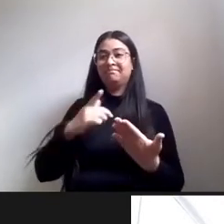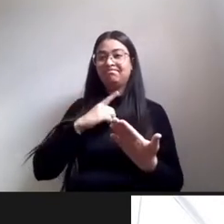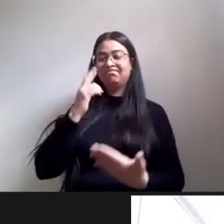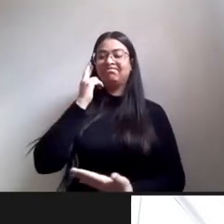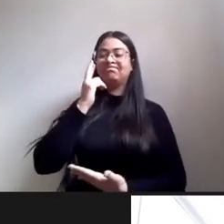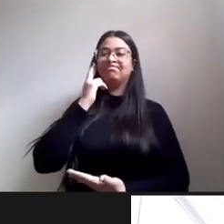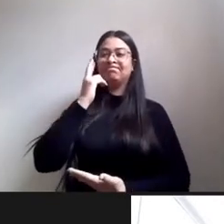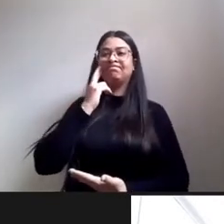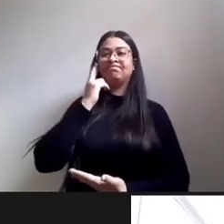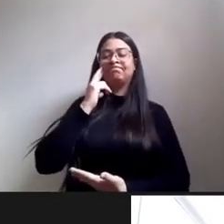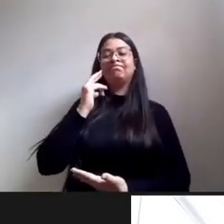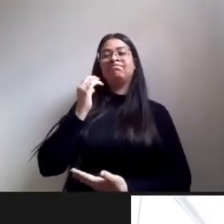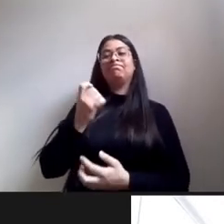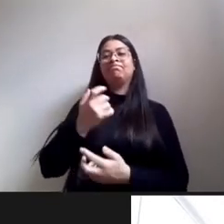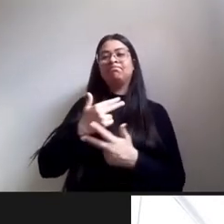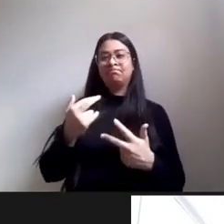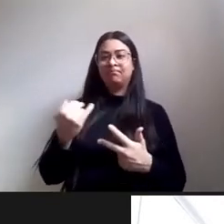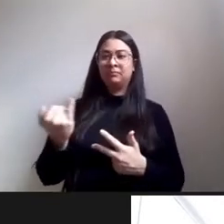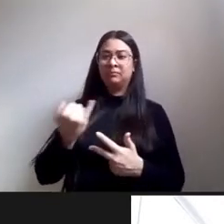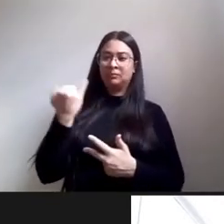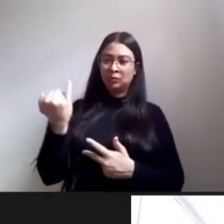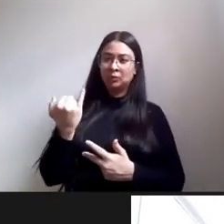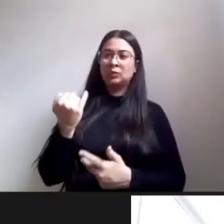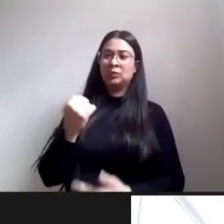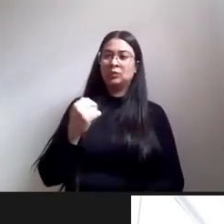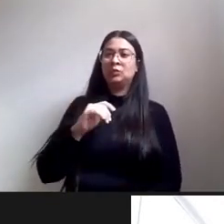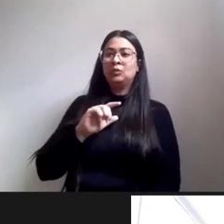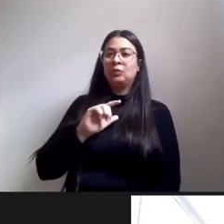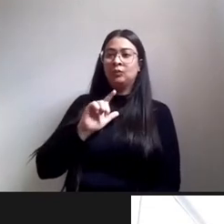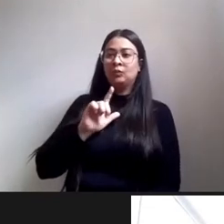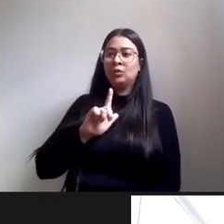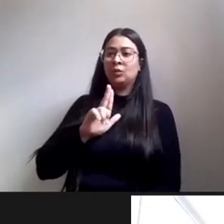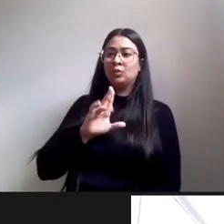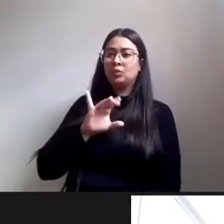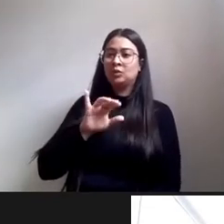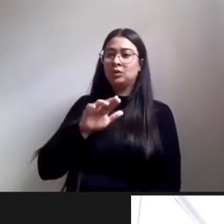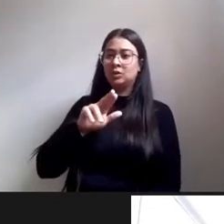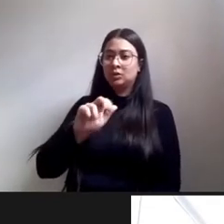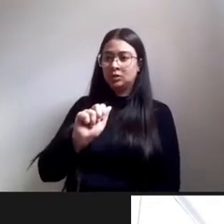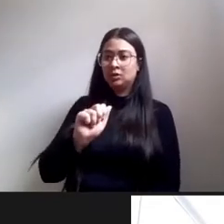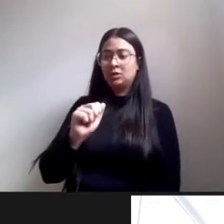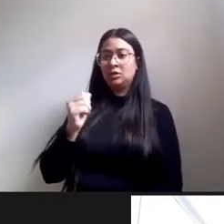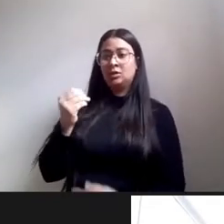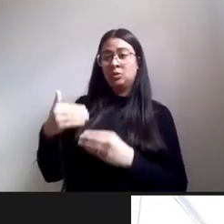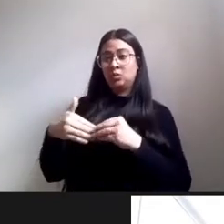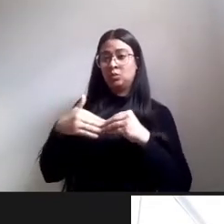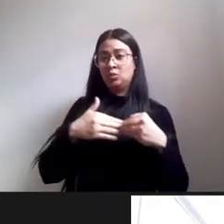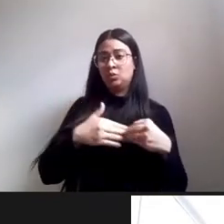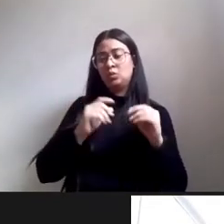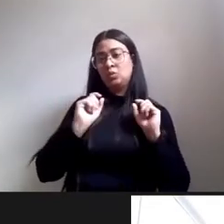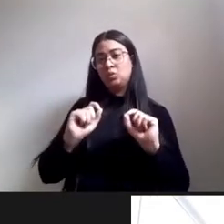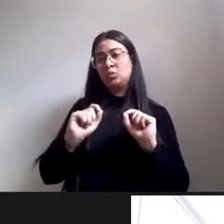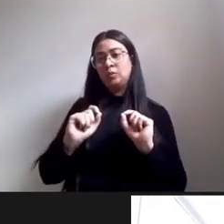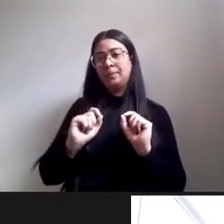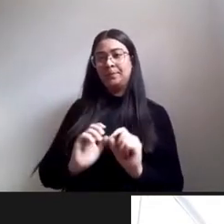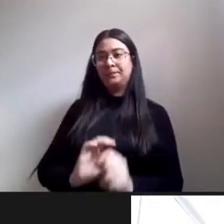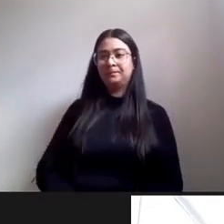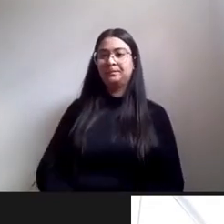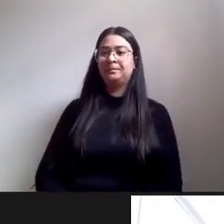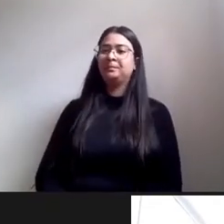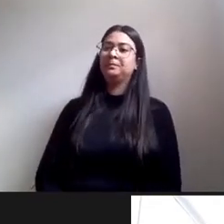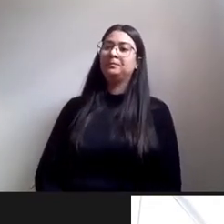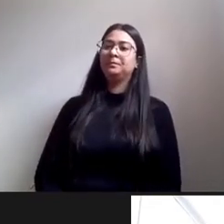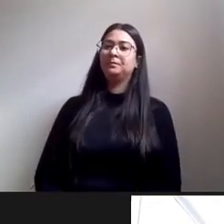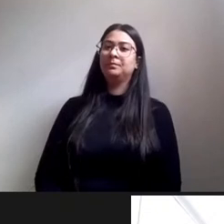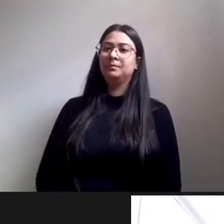importantes tanto que a Luciana quanto o Enio trouxeram e o Luiz também que é importante e